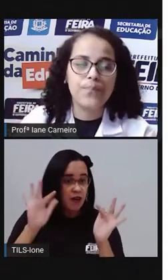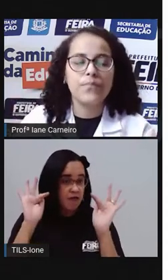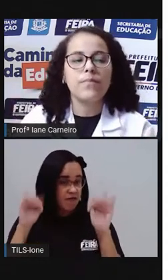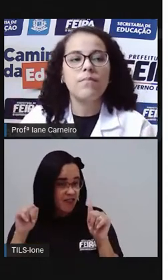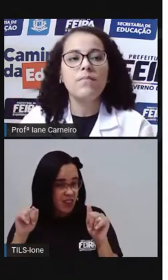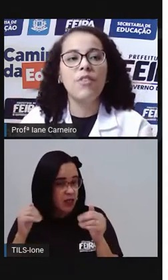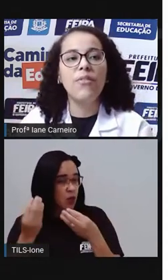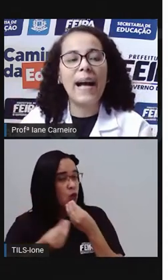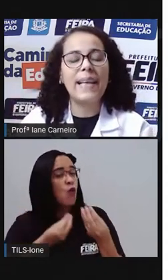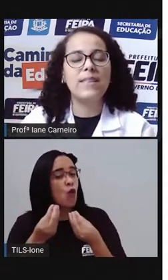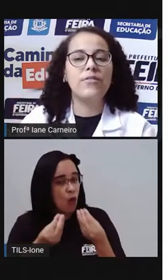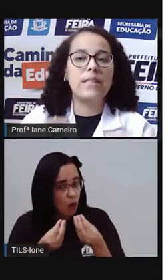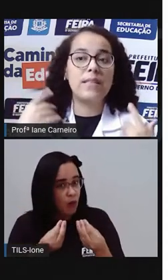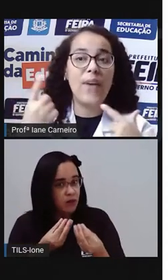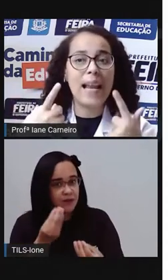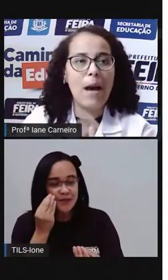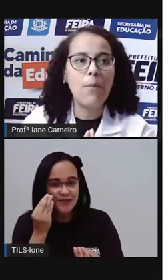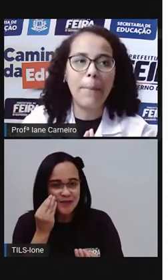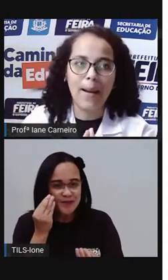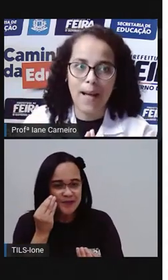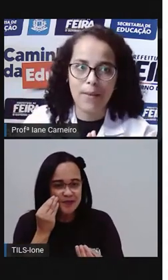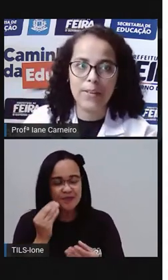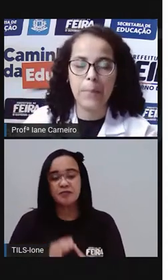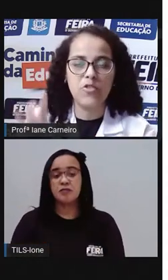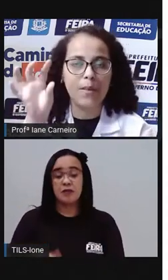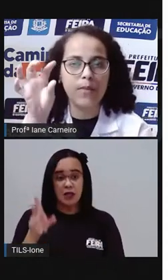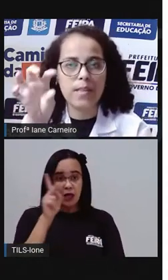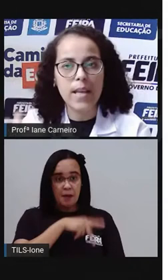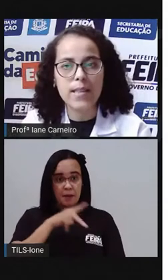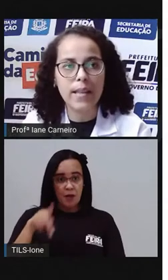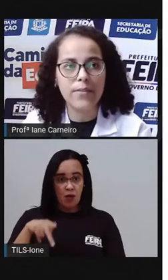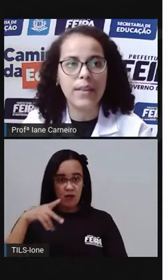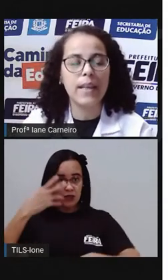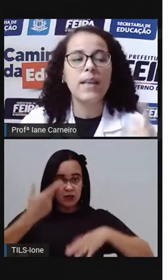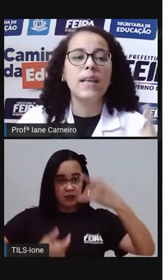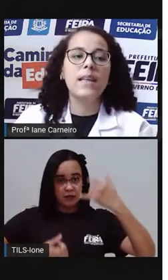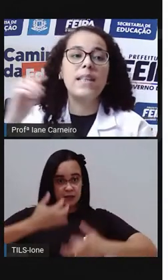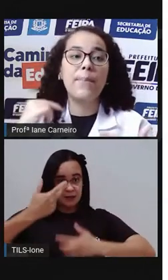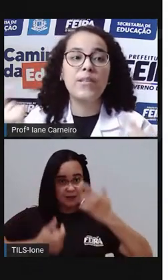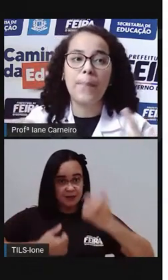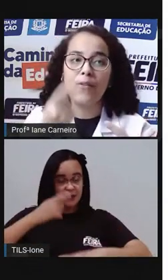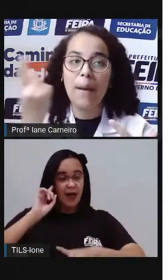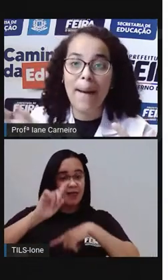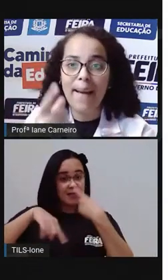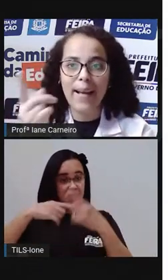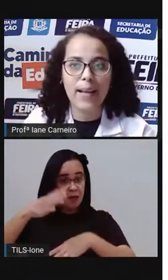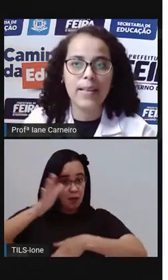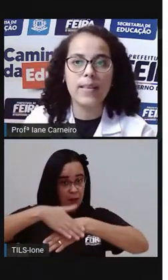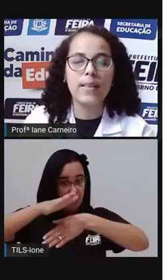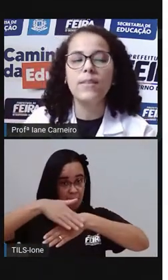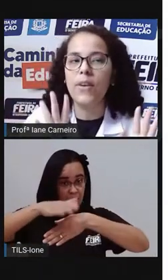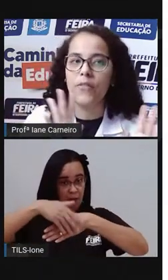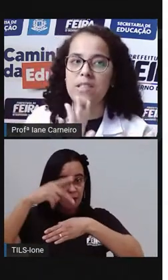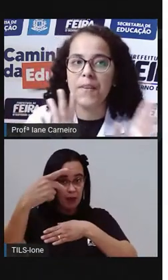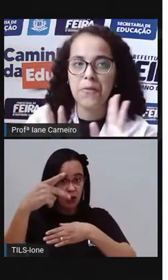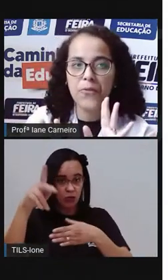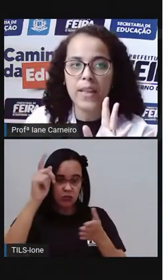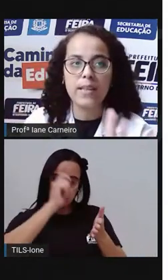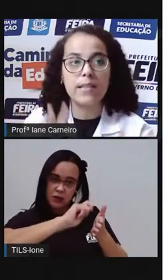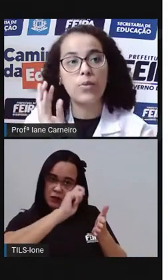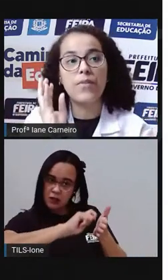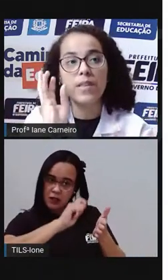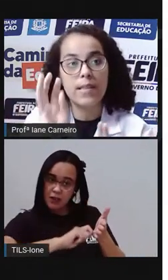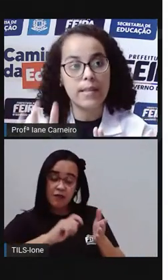Pró vai falar uma palavra, vai pedir para você escrever. E depois a Pró vai marcar aqui e você vai